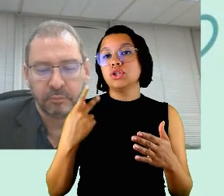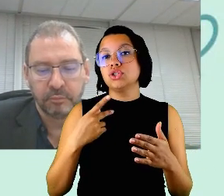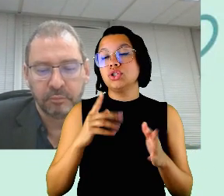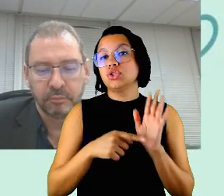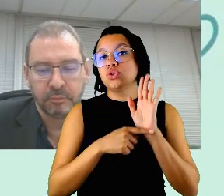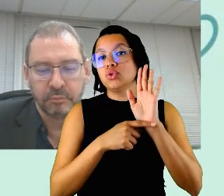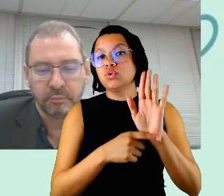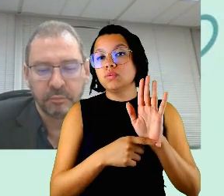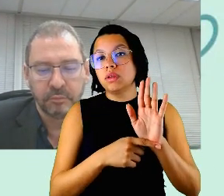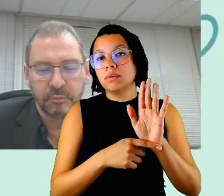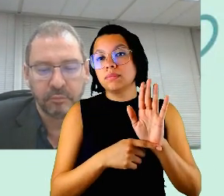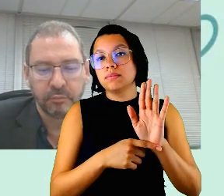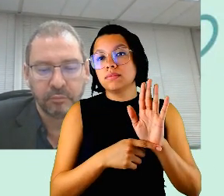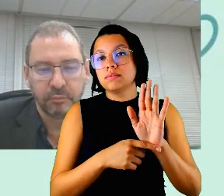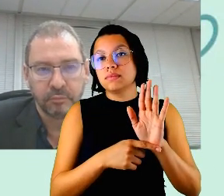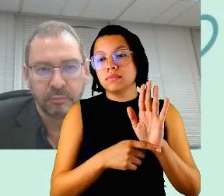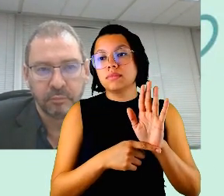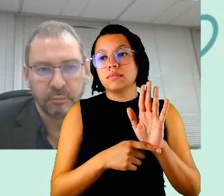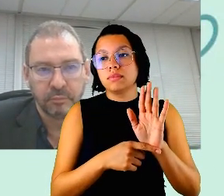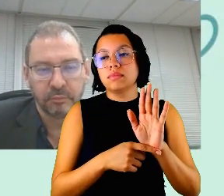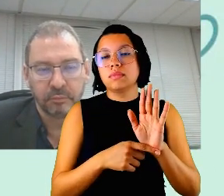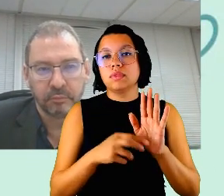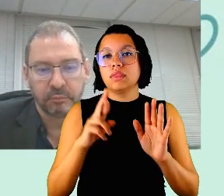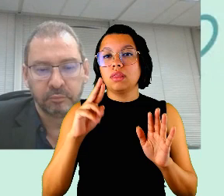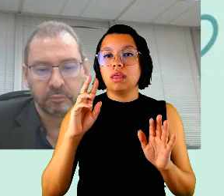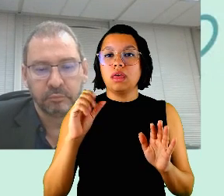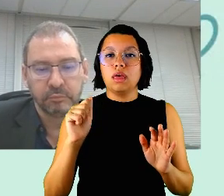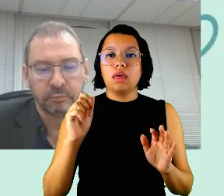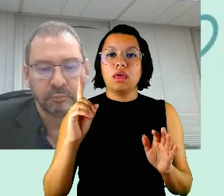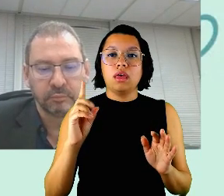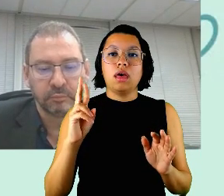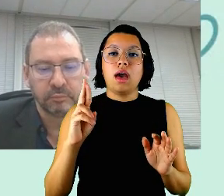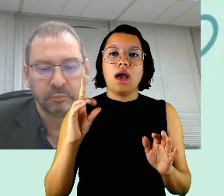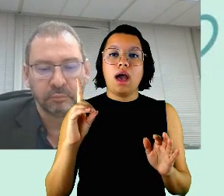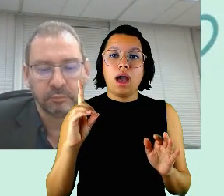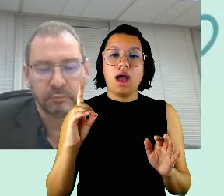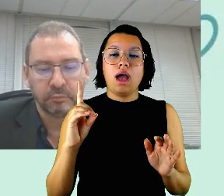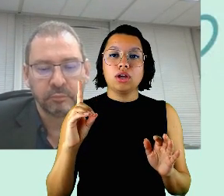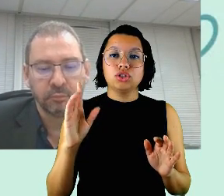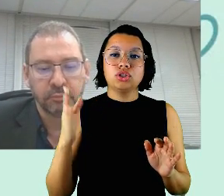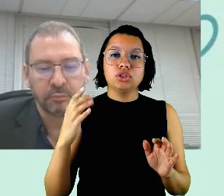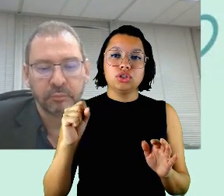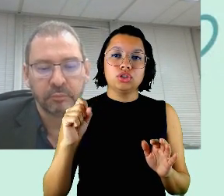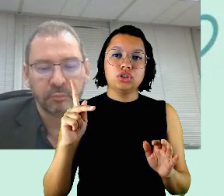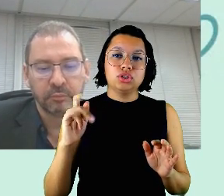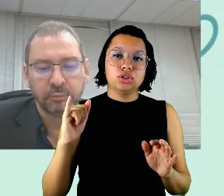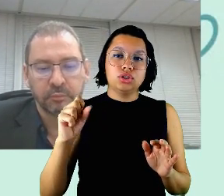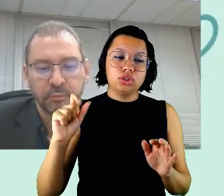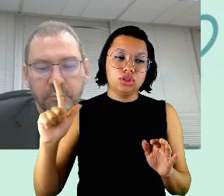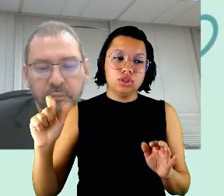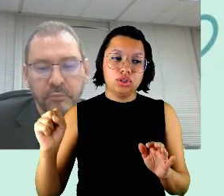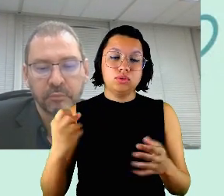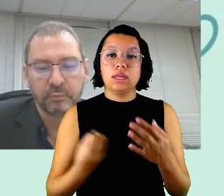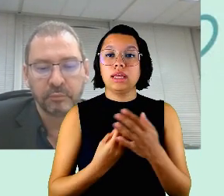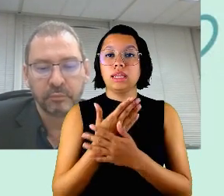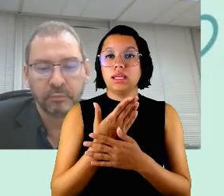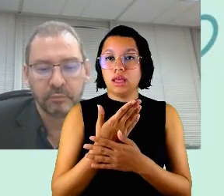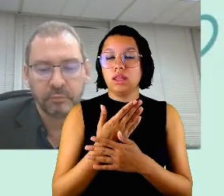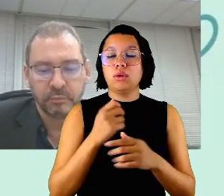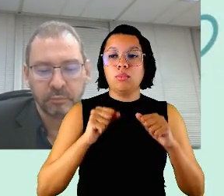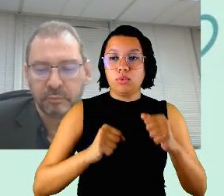nas hard skills de estabelecimento de metas de distribuição de tarefas criando recursos para facilitar